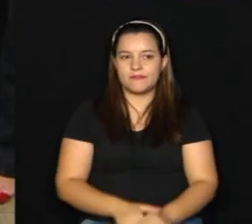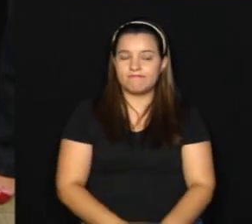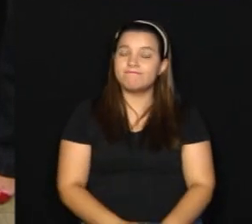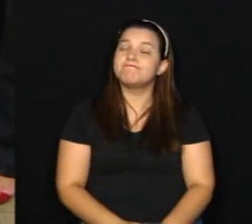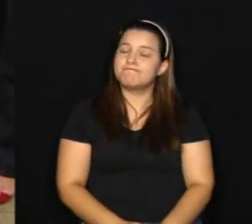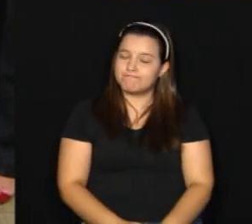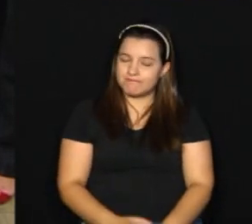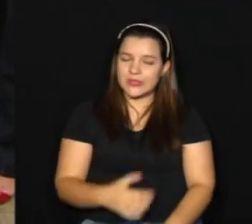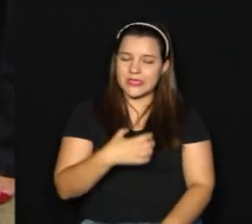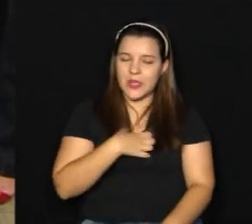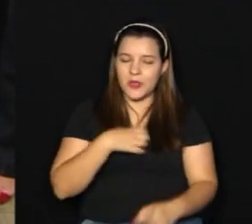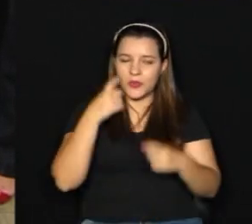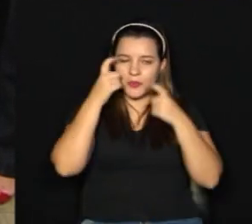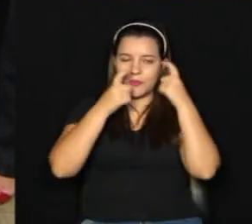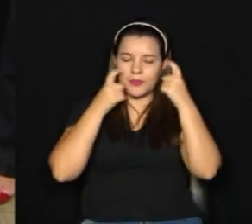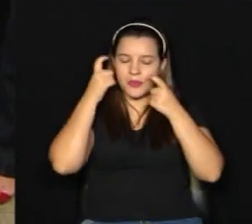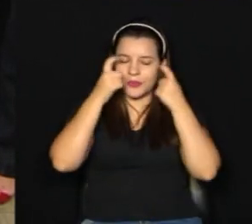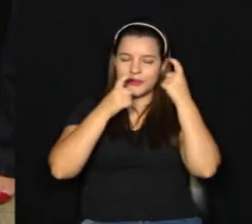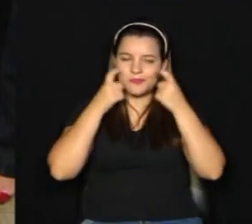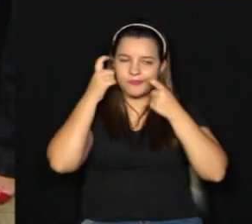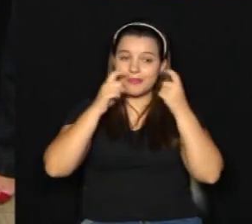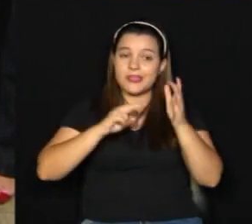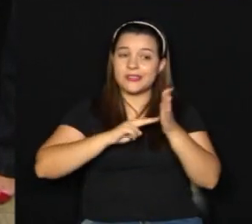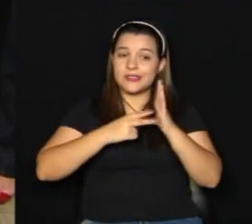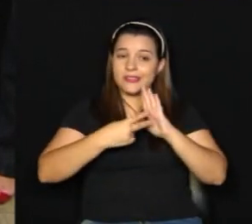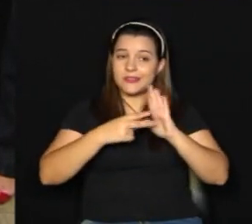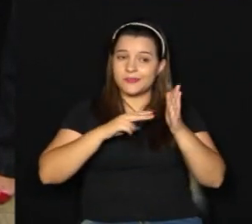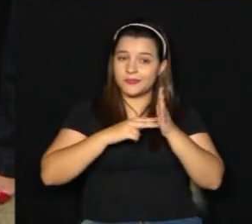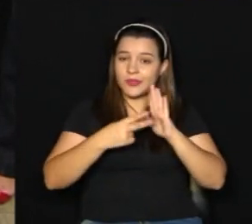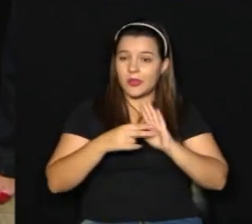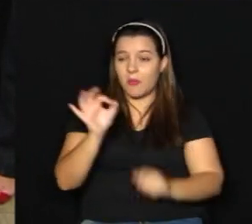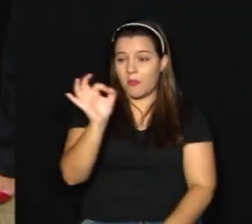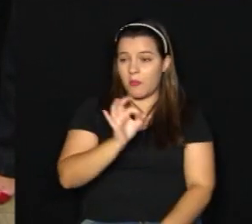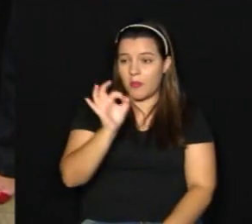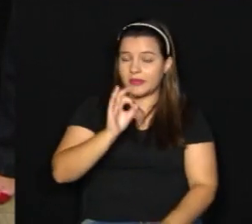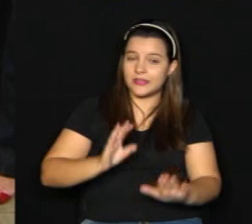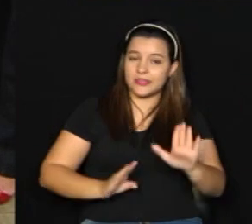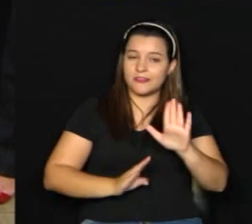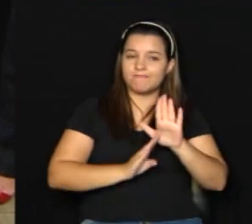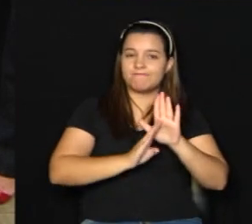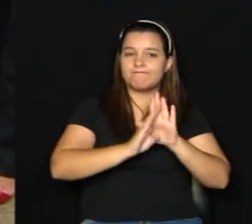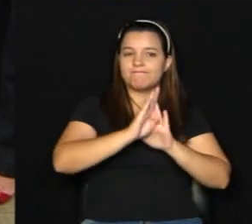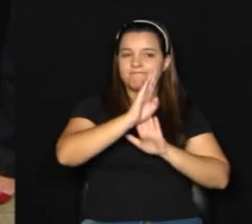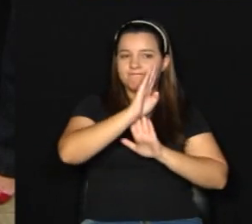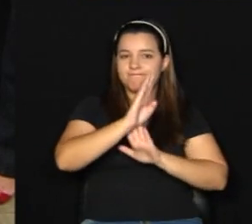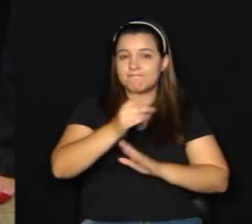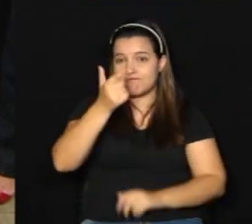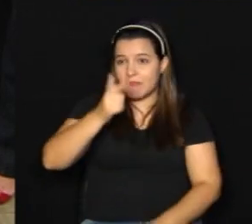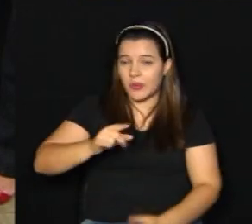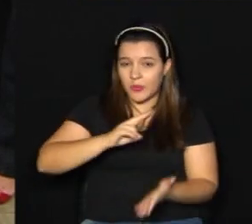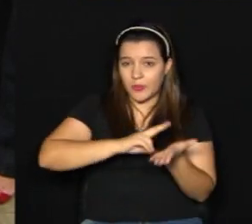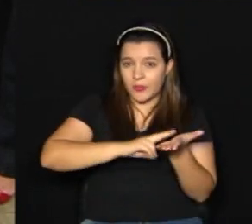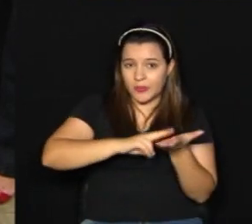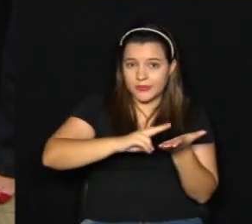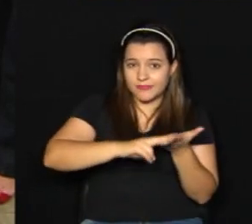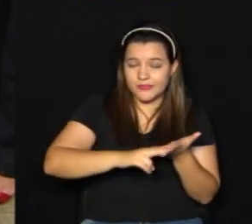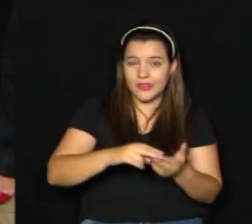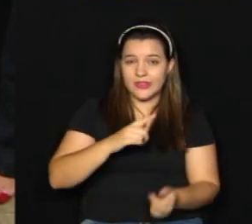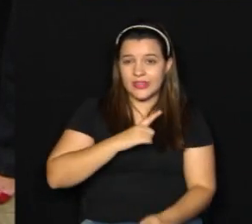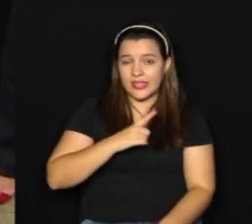que preocupa, né, Mirna Abreu? Isso quer dizer que a taxa está aumentando e mais leitos que tinham sido